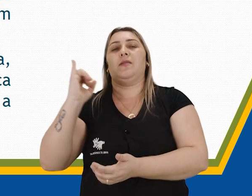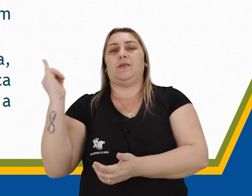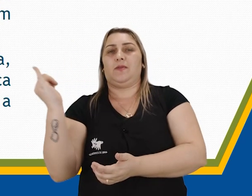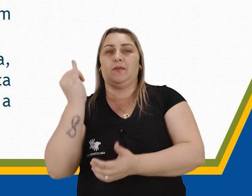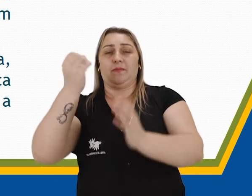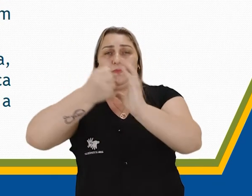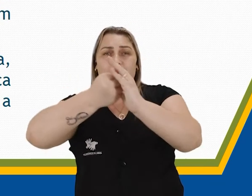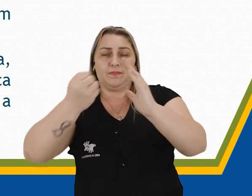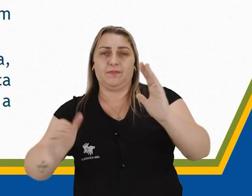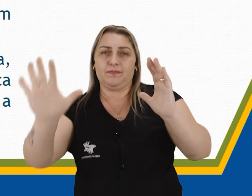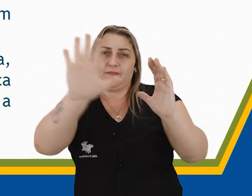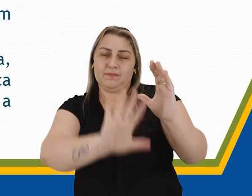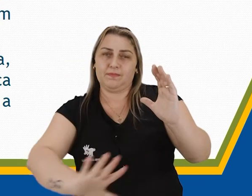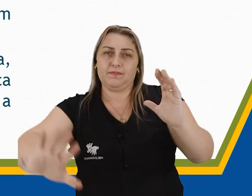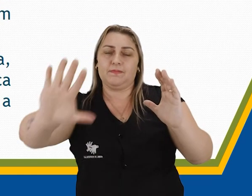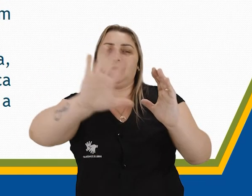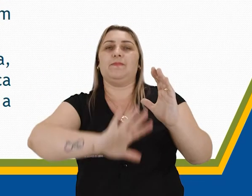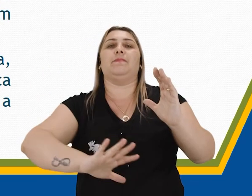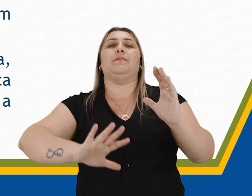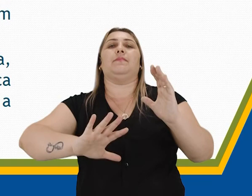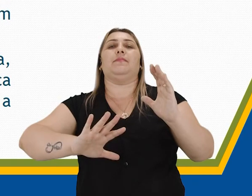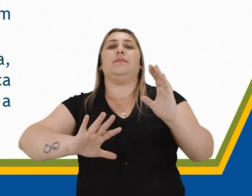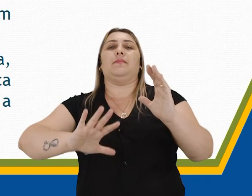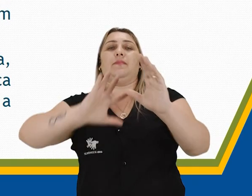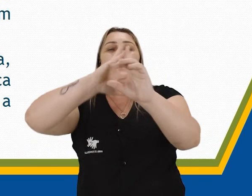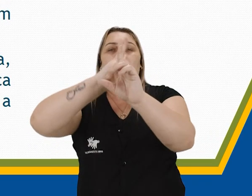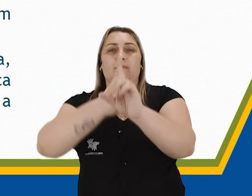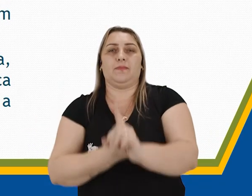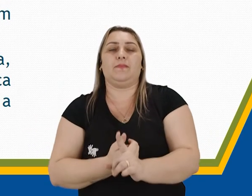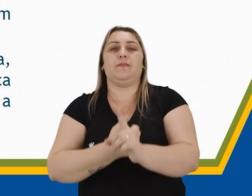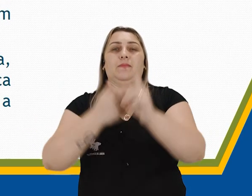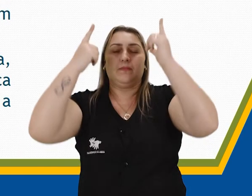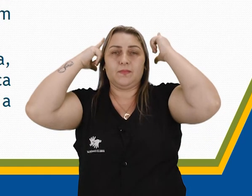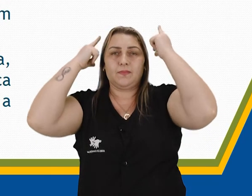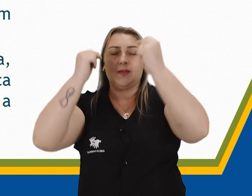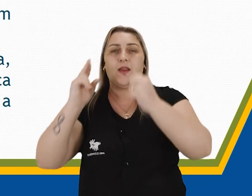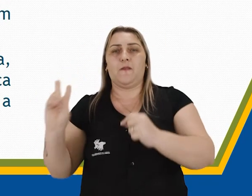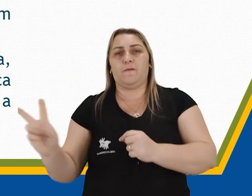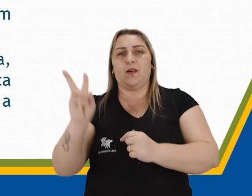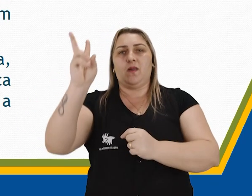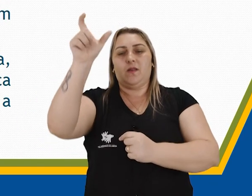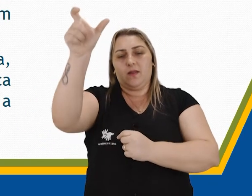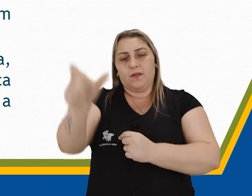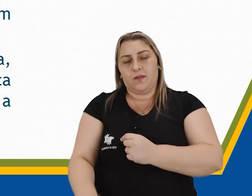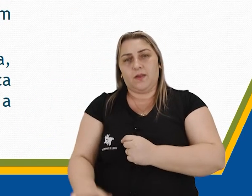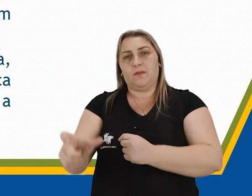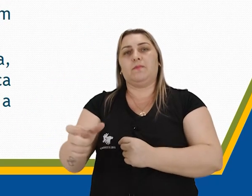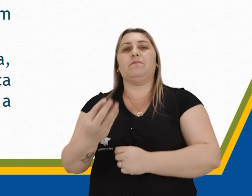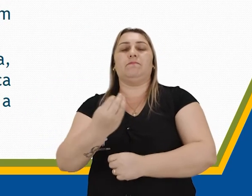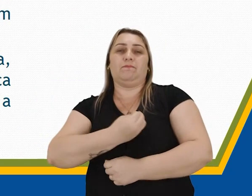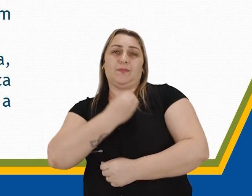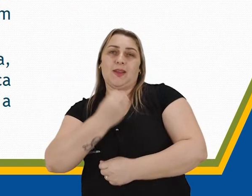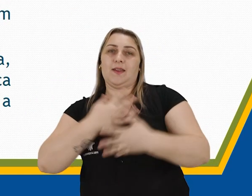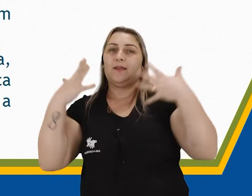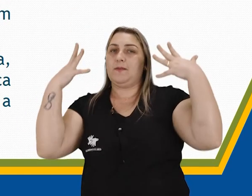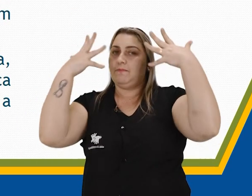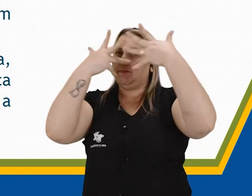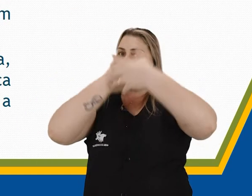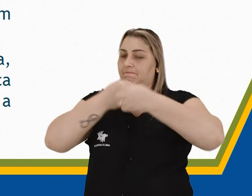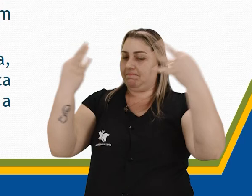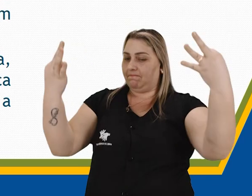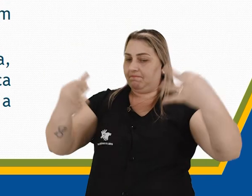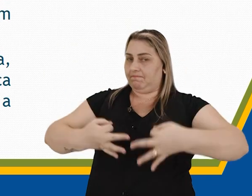características gerais da arte grega que podemos citar são valorização do ser humano, presença da beleza.